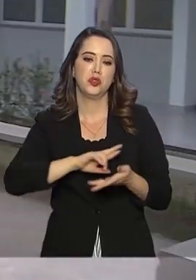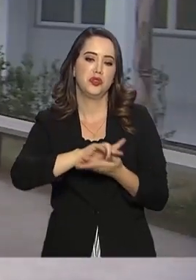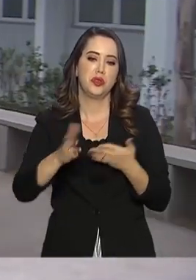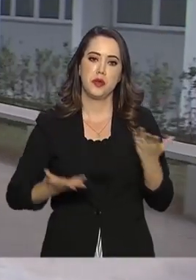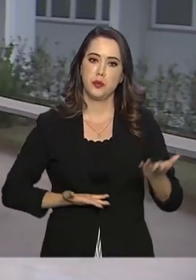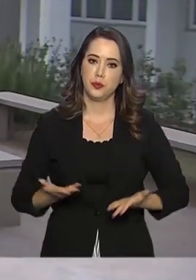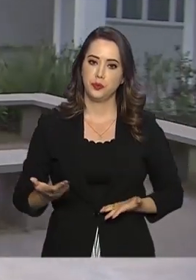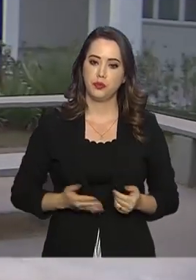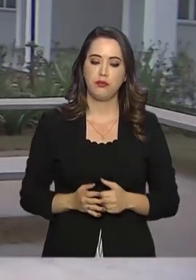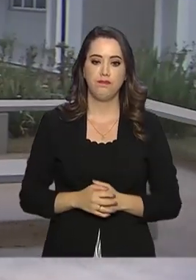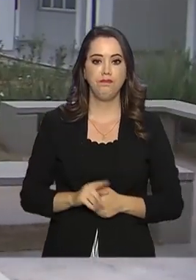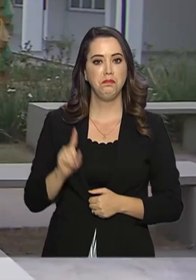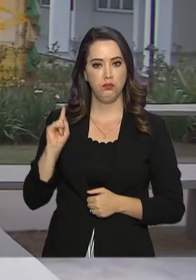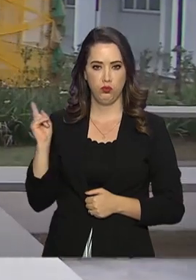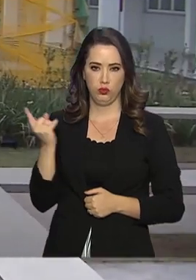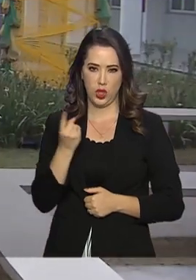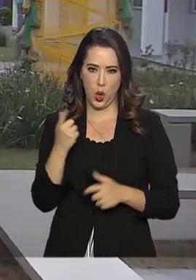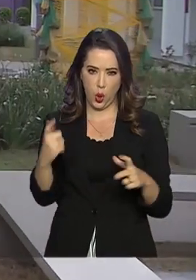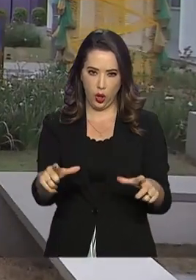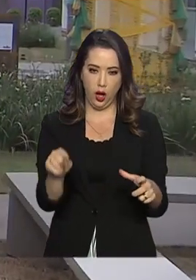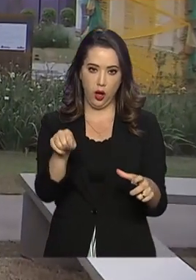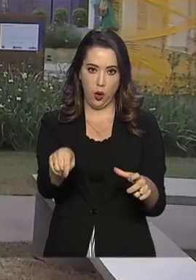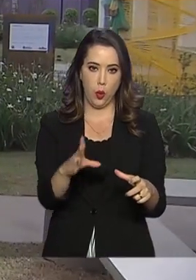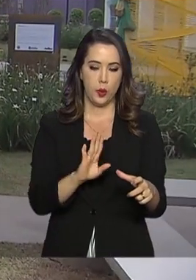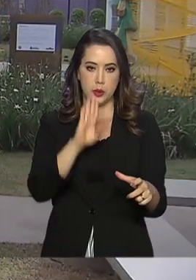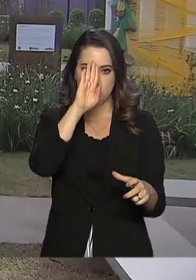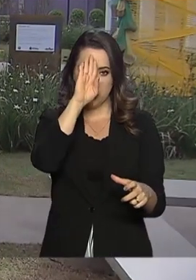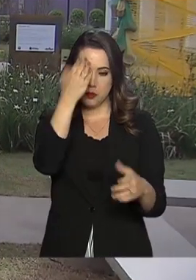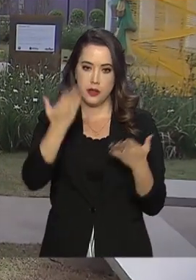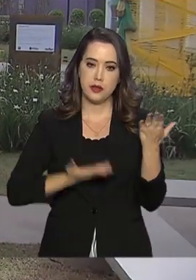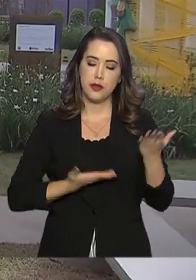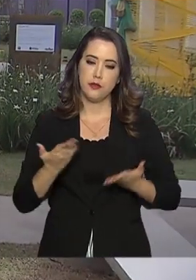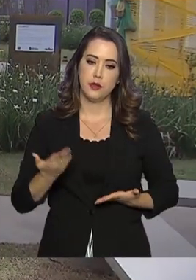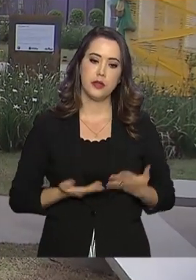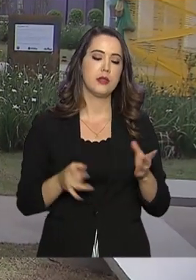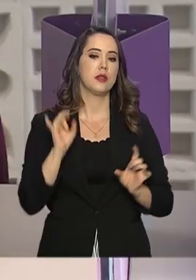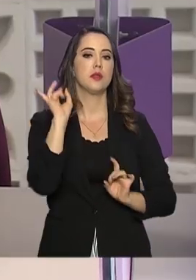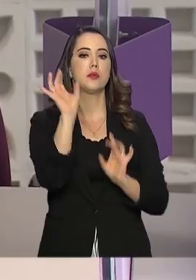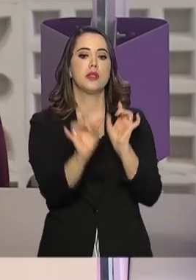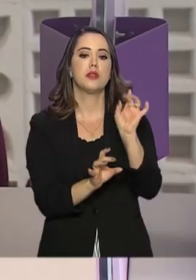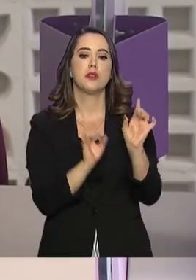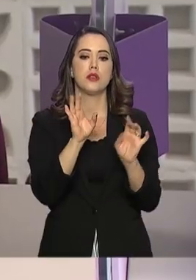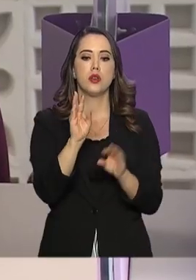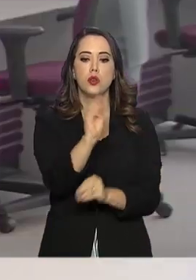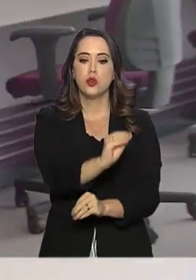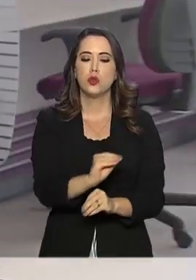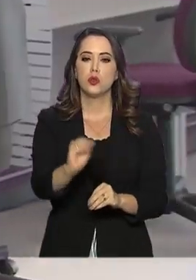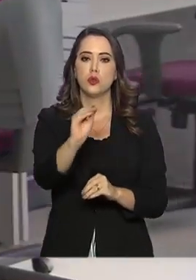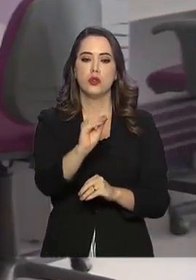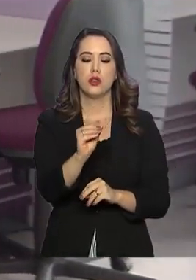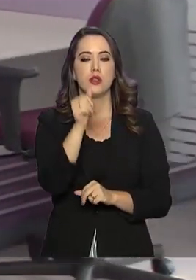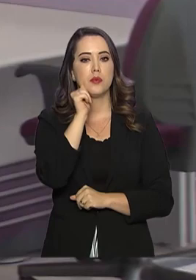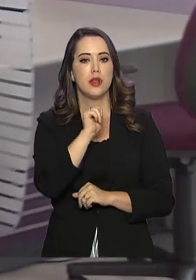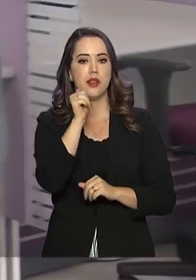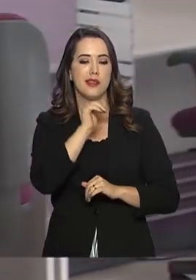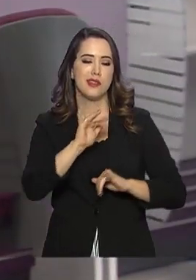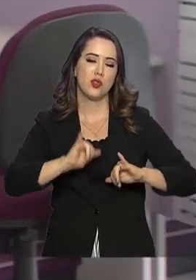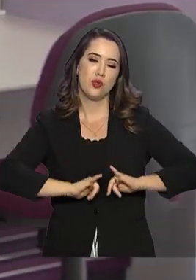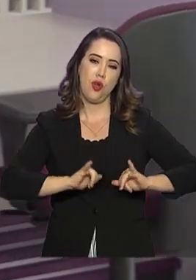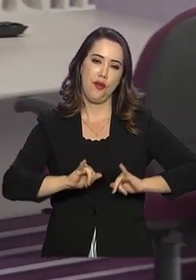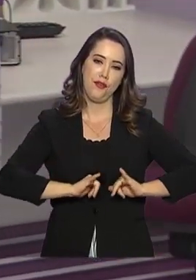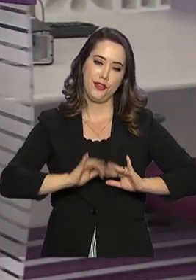A Casa da Mulher Brasileira concentra os principais serviços especializados de atendimento às vítimas de violência